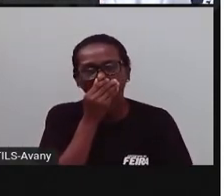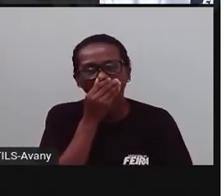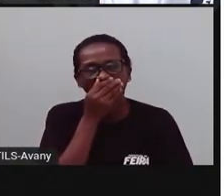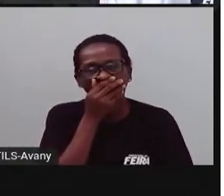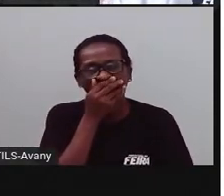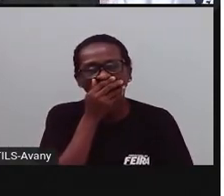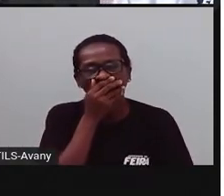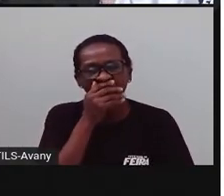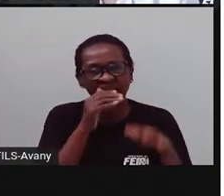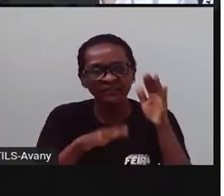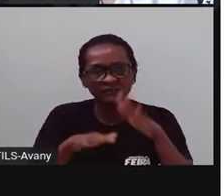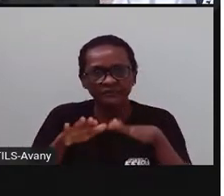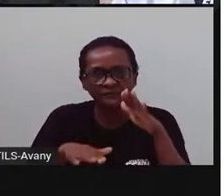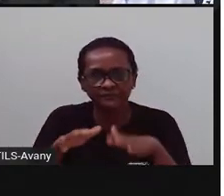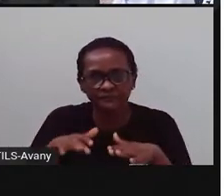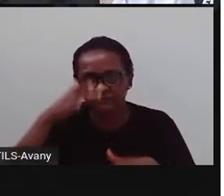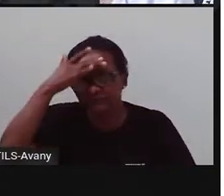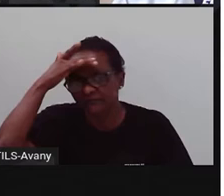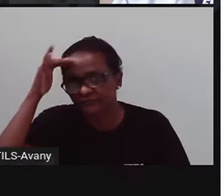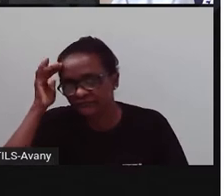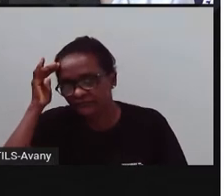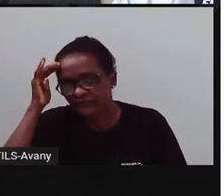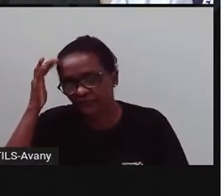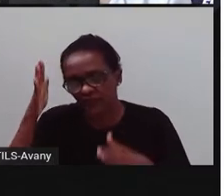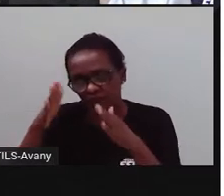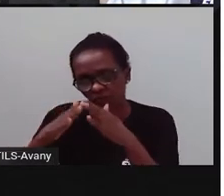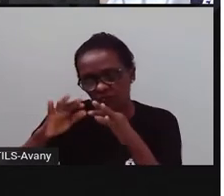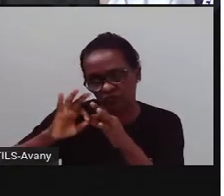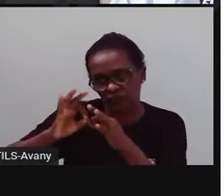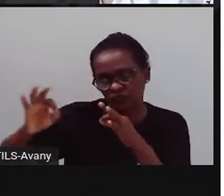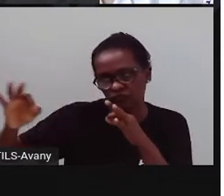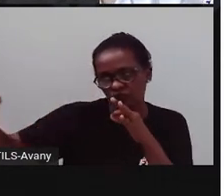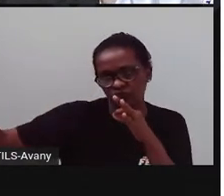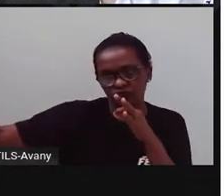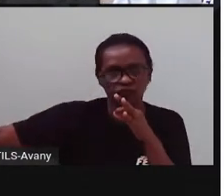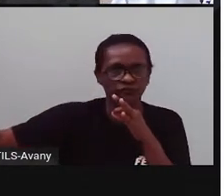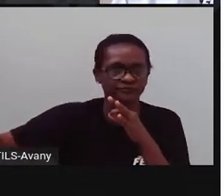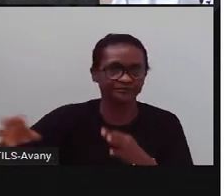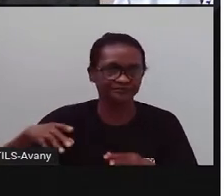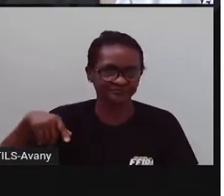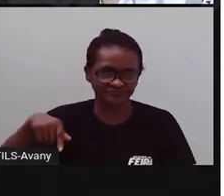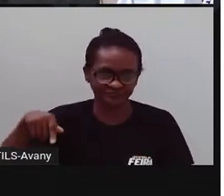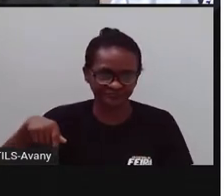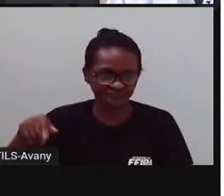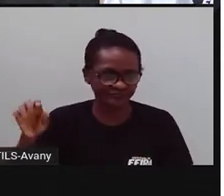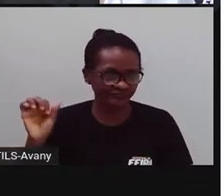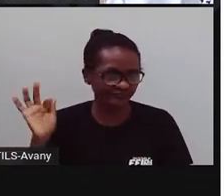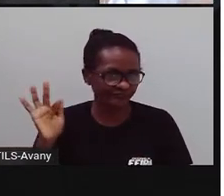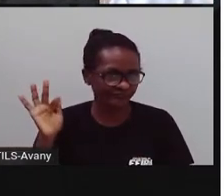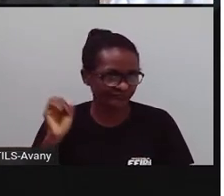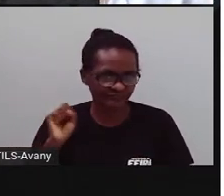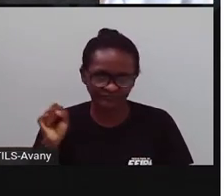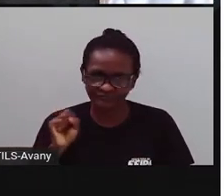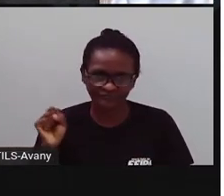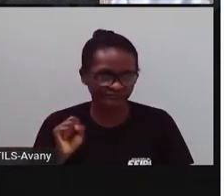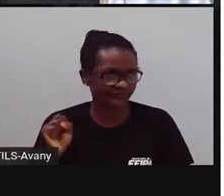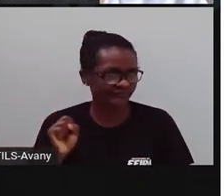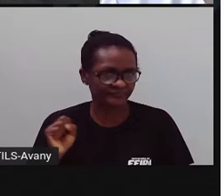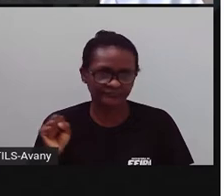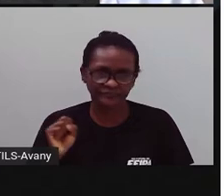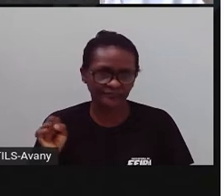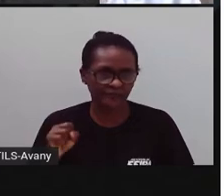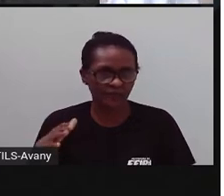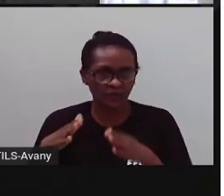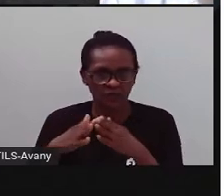moram aqui, mas vêm pra Feira trabalhar, né? A Pró tinha várias amigas que não moravam aqui em Feira, moram em Santo